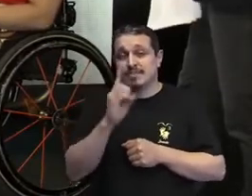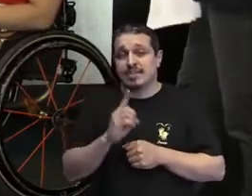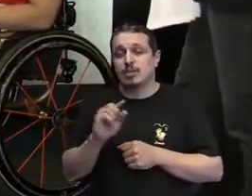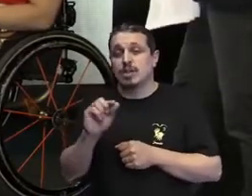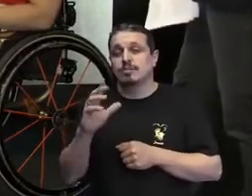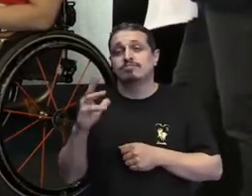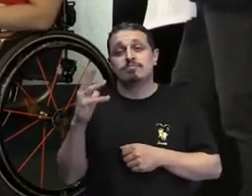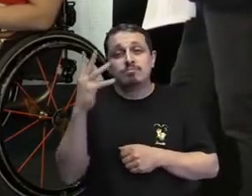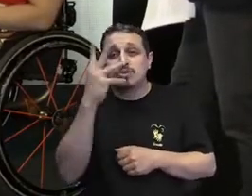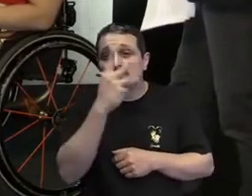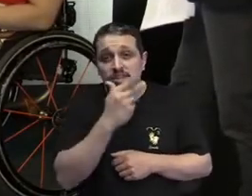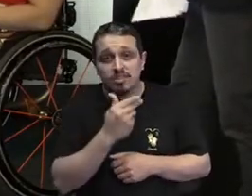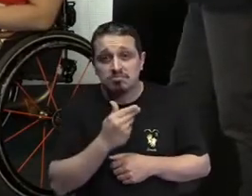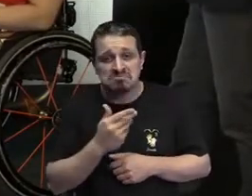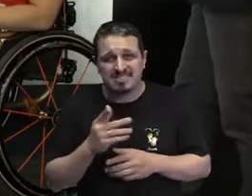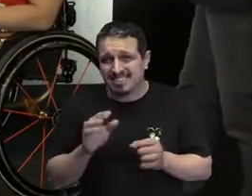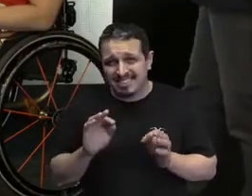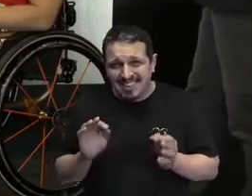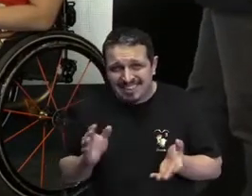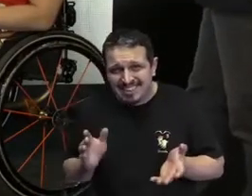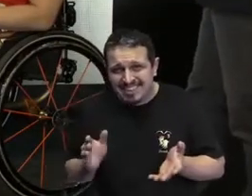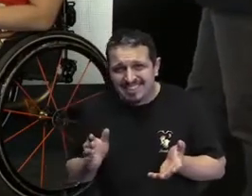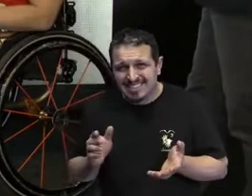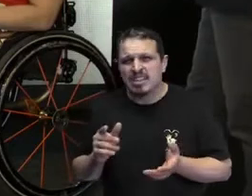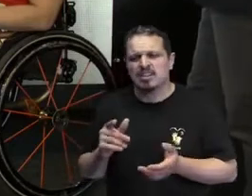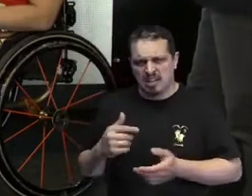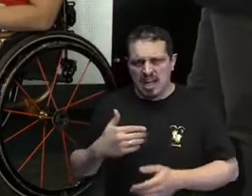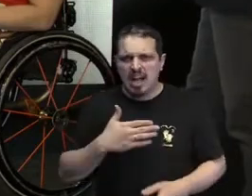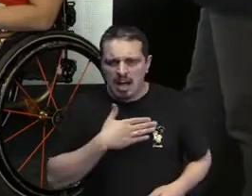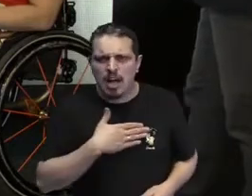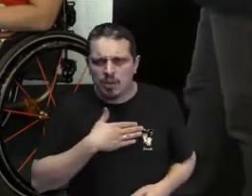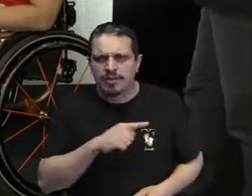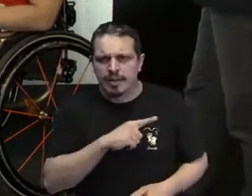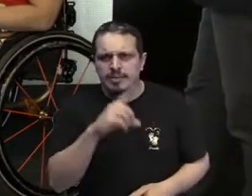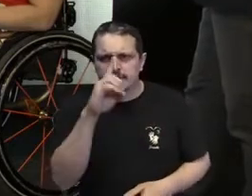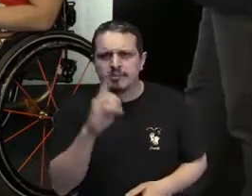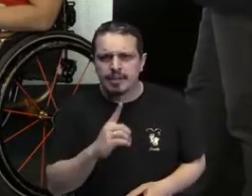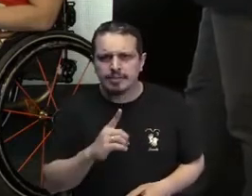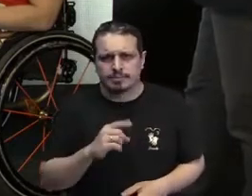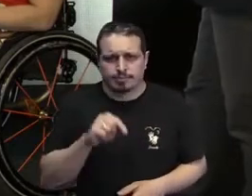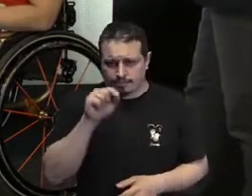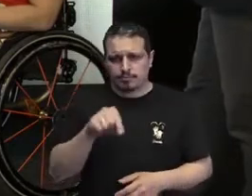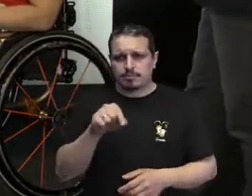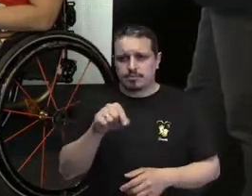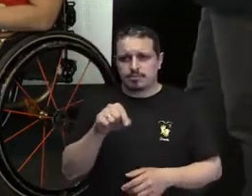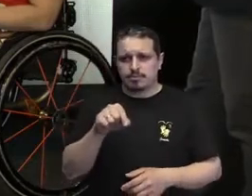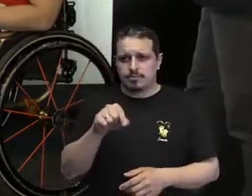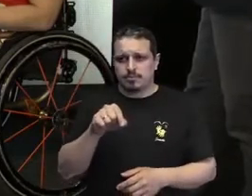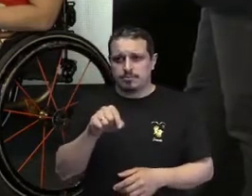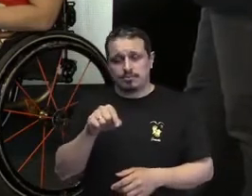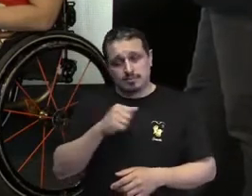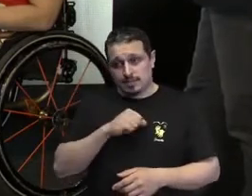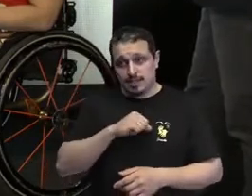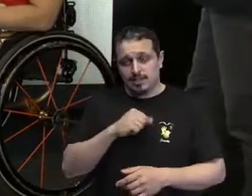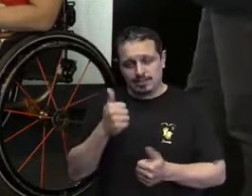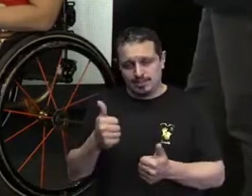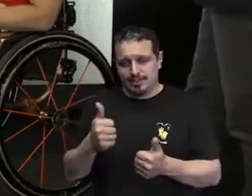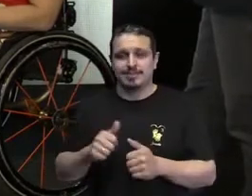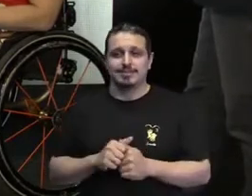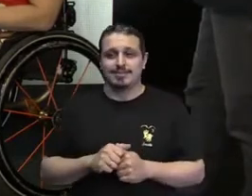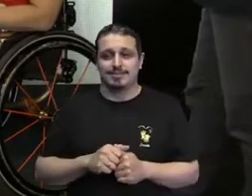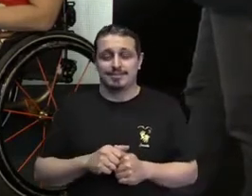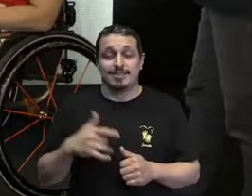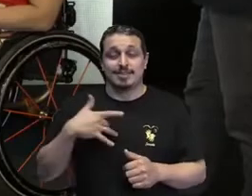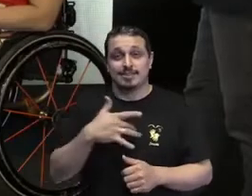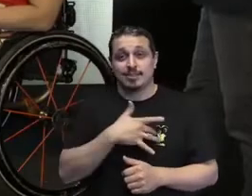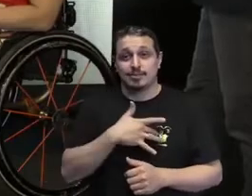não sei o que. E não, eu não sou, tipo, a minha deficiência existe. Então, pra mim, um futuro anticapacitista é um futuro